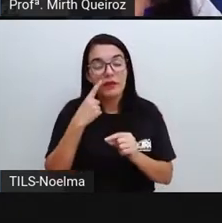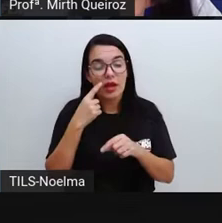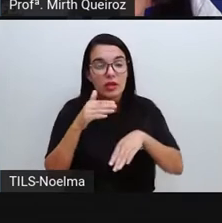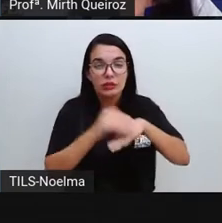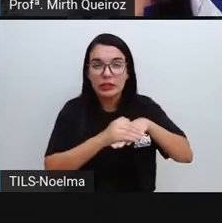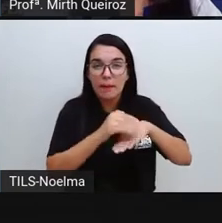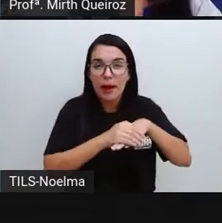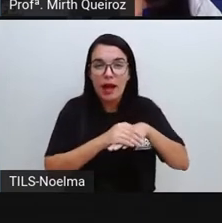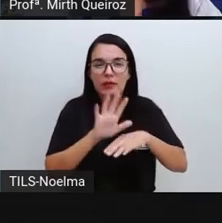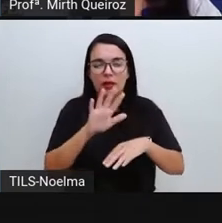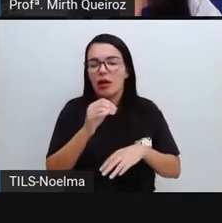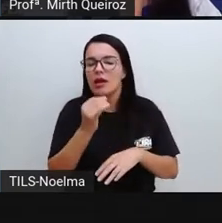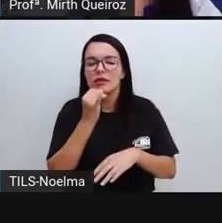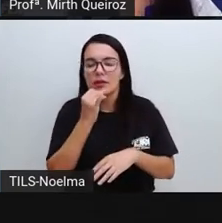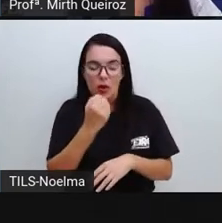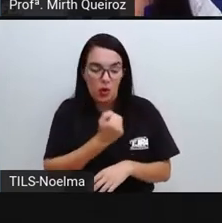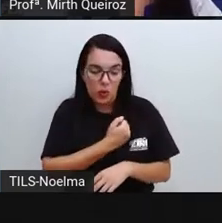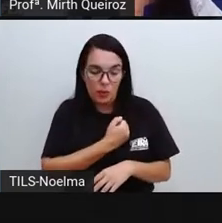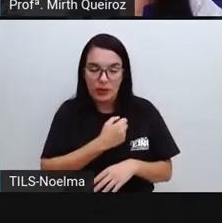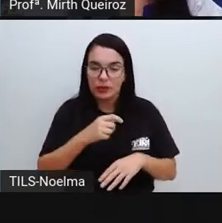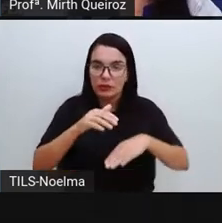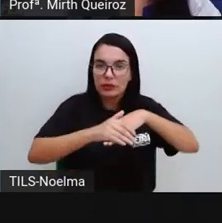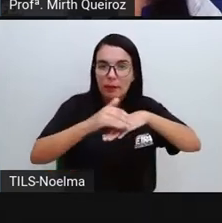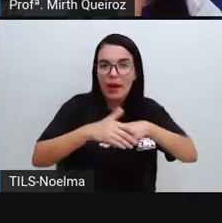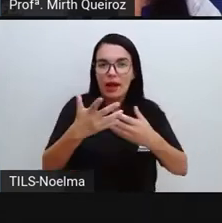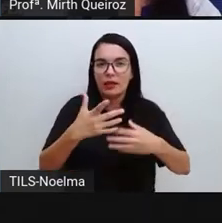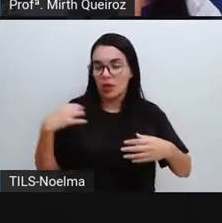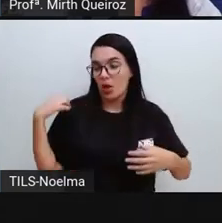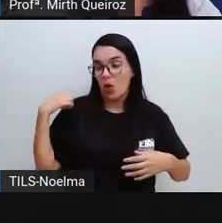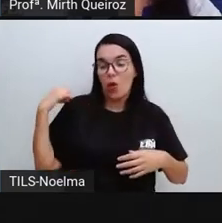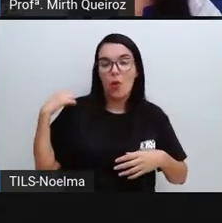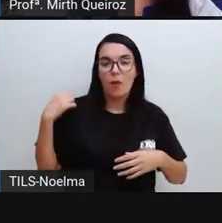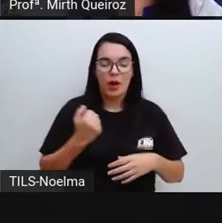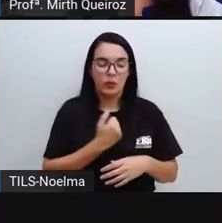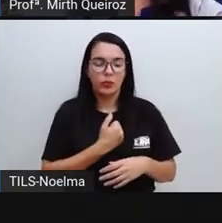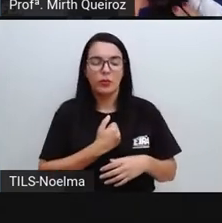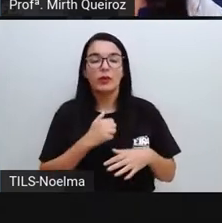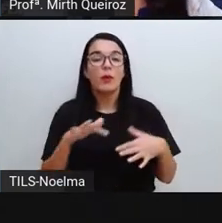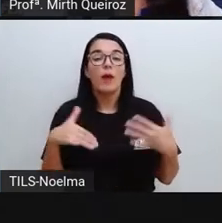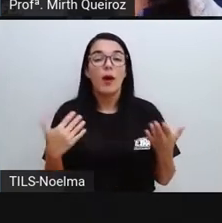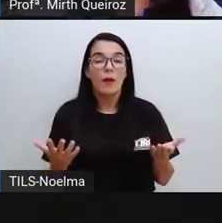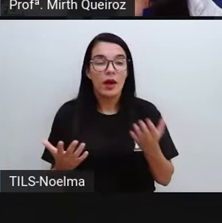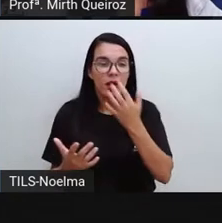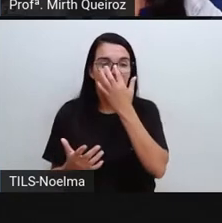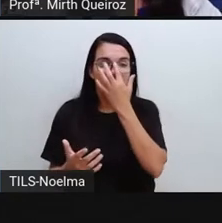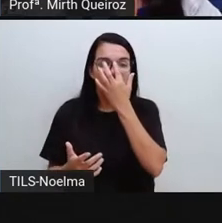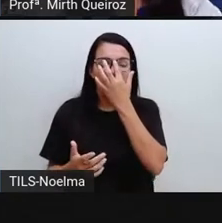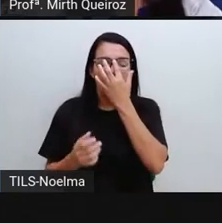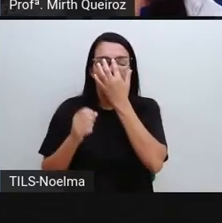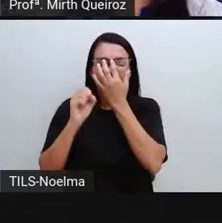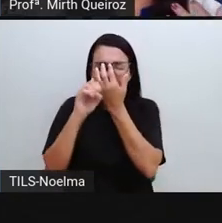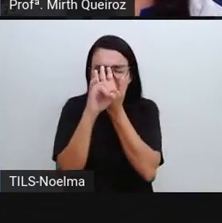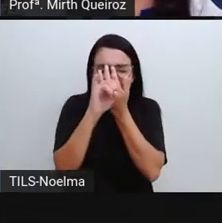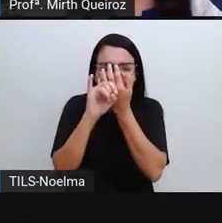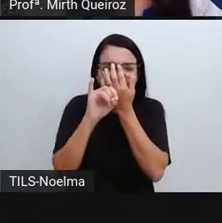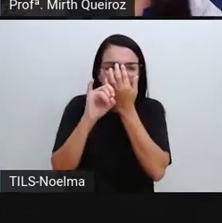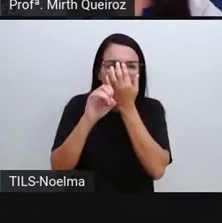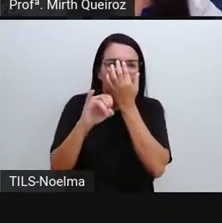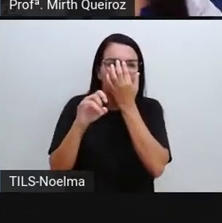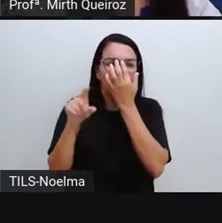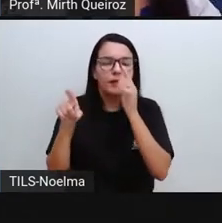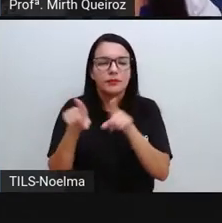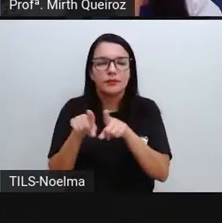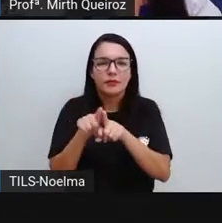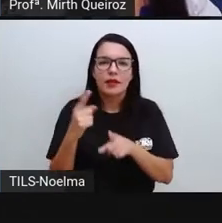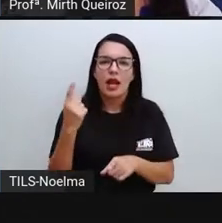numeração. A nossa roupa, né? Que é pela numeração também. Quando a gente vai medir isso pra saber a nossa altura, o nosso peso.